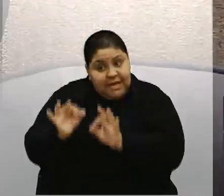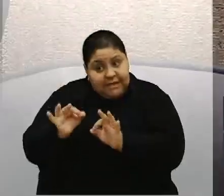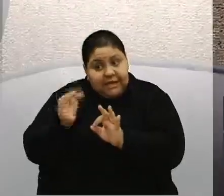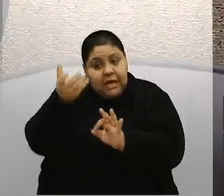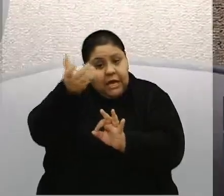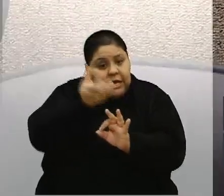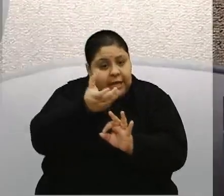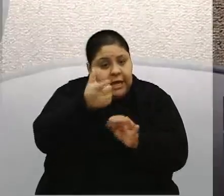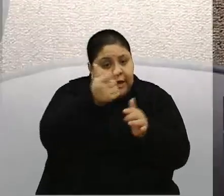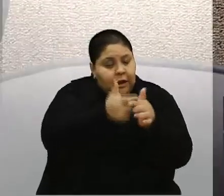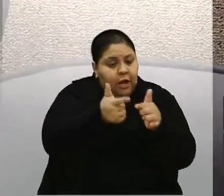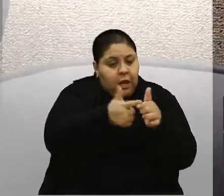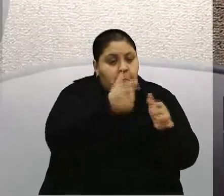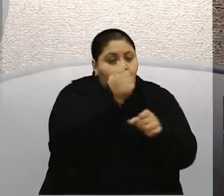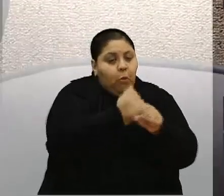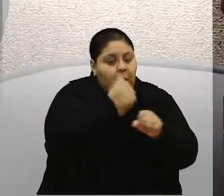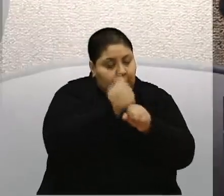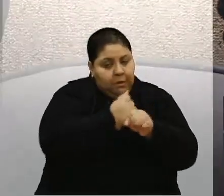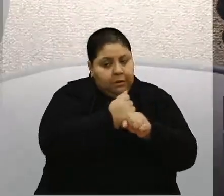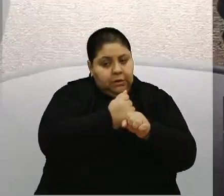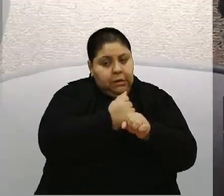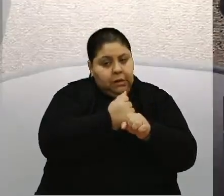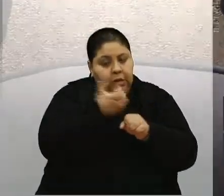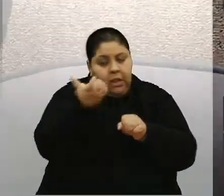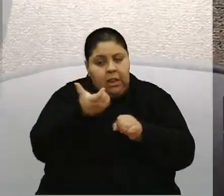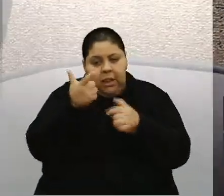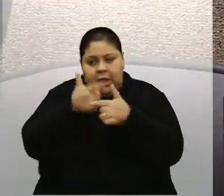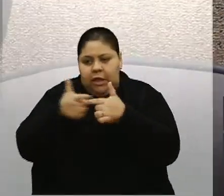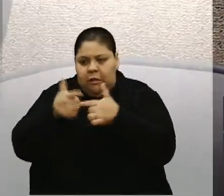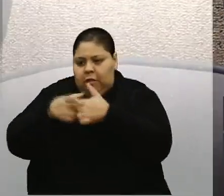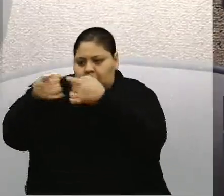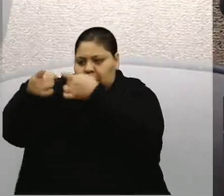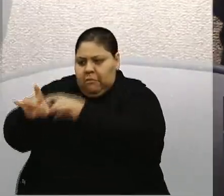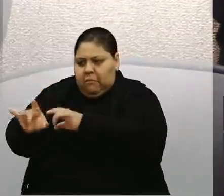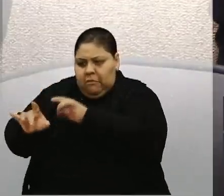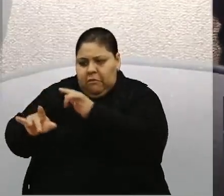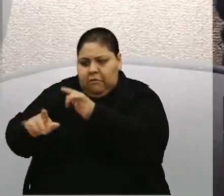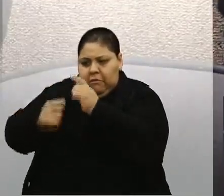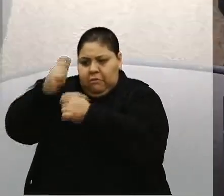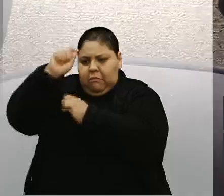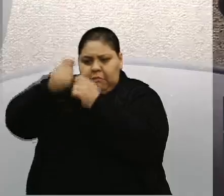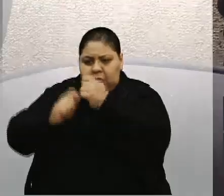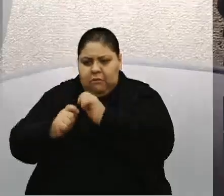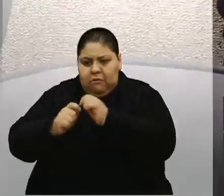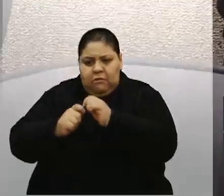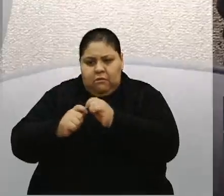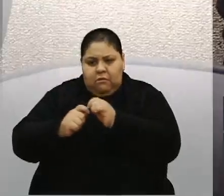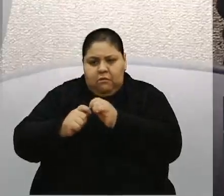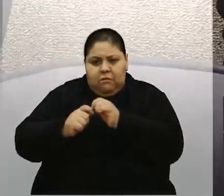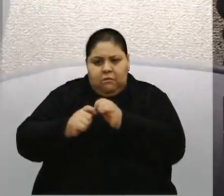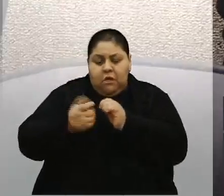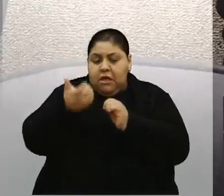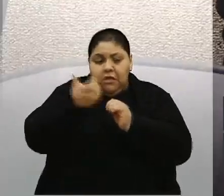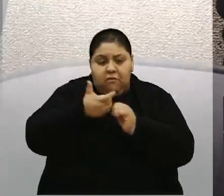querer ter problema com obras, vai querer ter desistência de empresas e não vai querer inaugurar essas obras